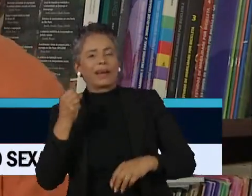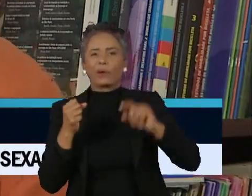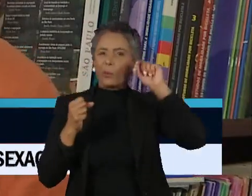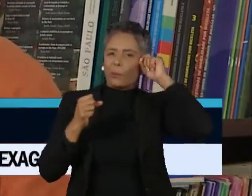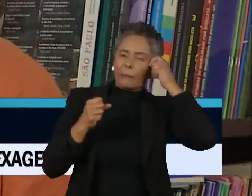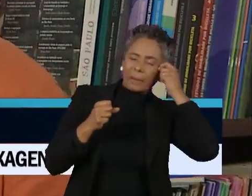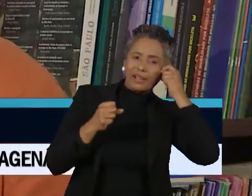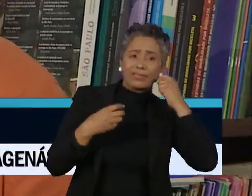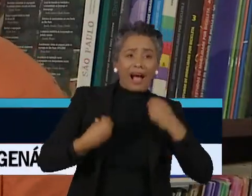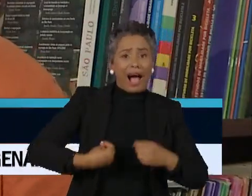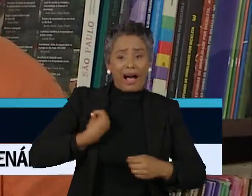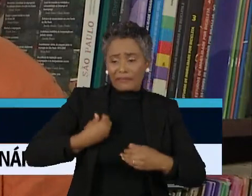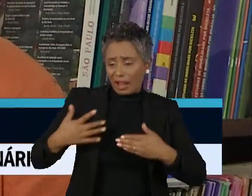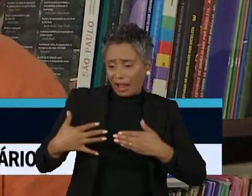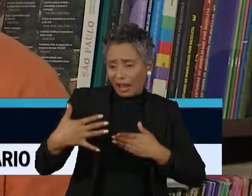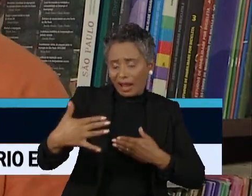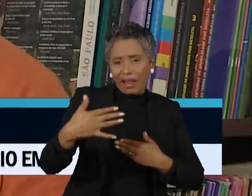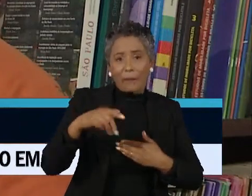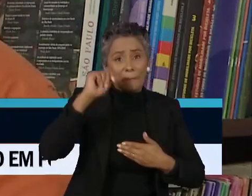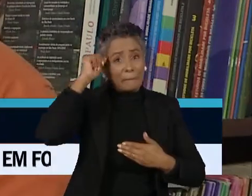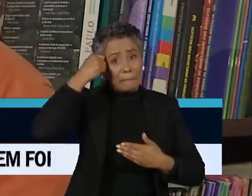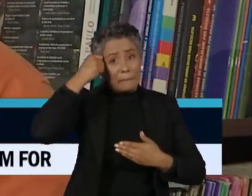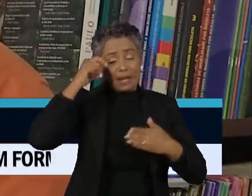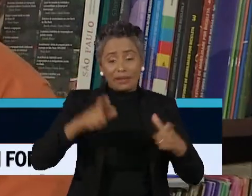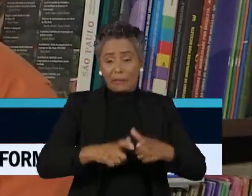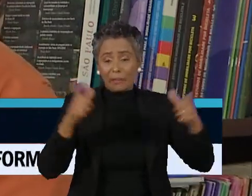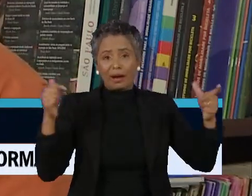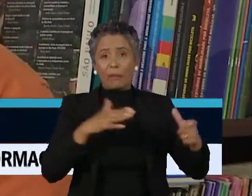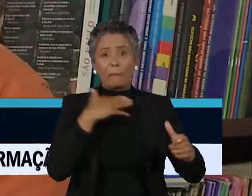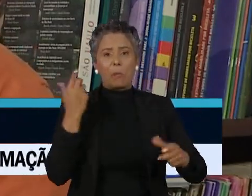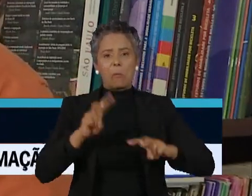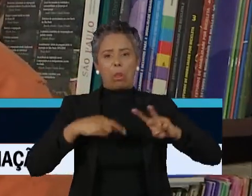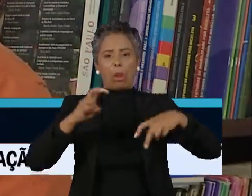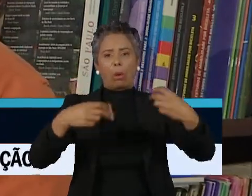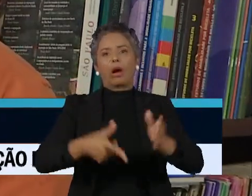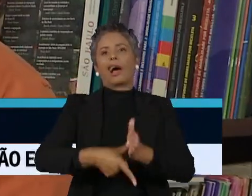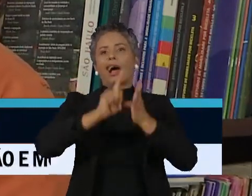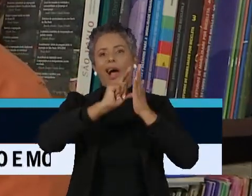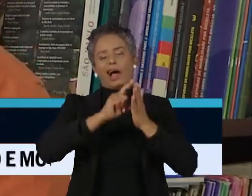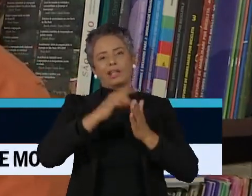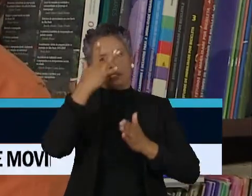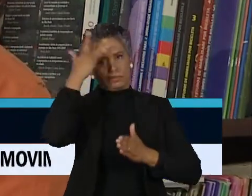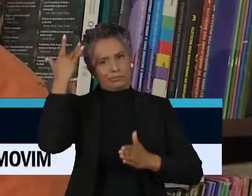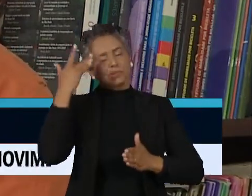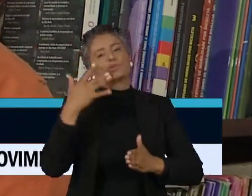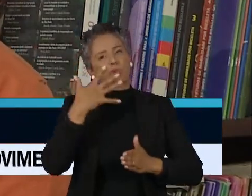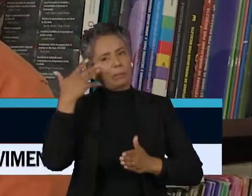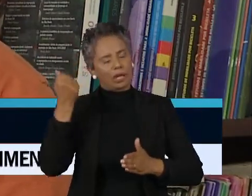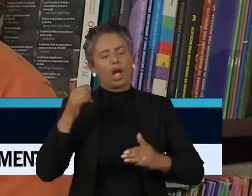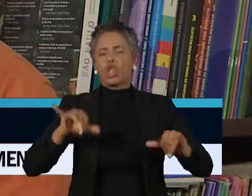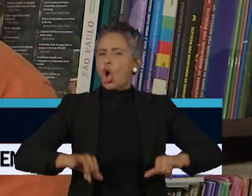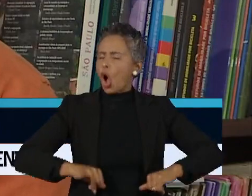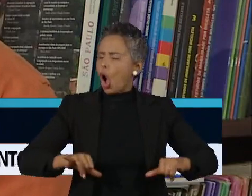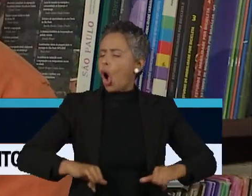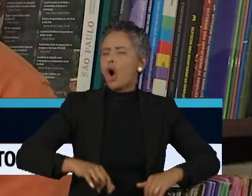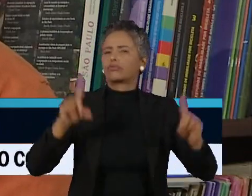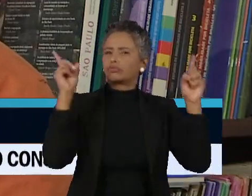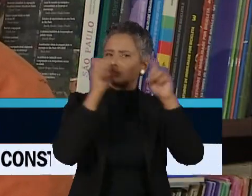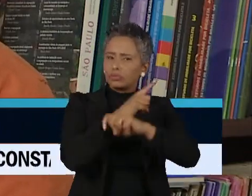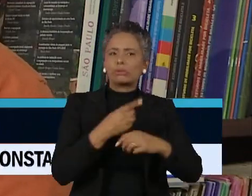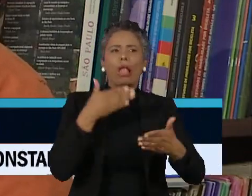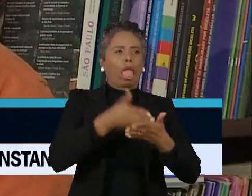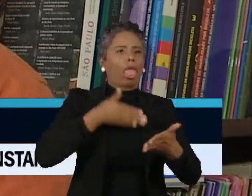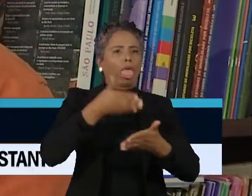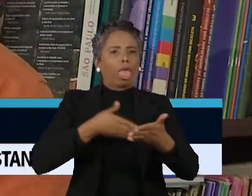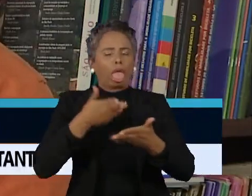vida. Então, as pessoas negras, de maneira geral, morrem antes do que as pessoas brancas. E isso está atrelado também a acesso a serviços de